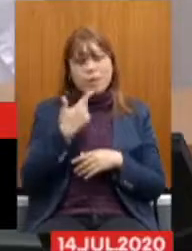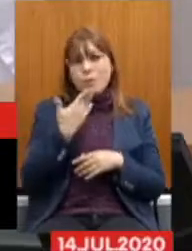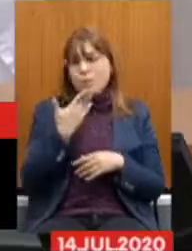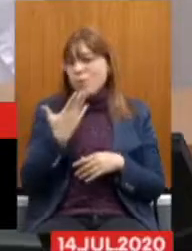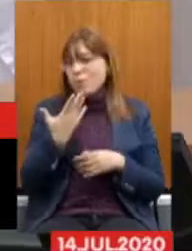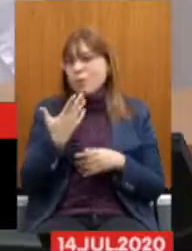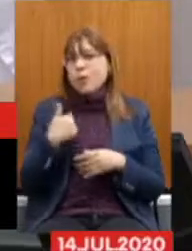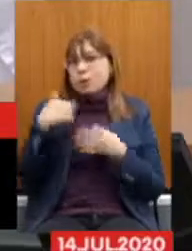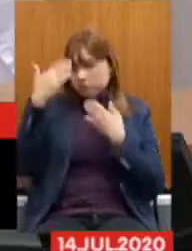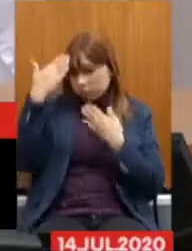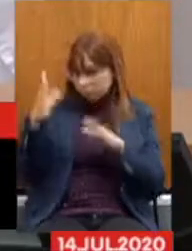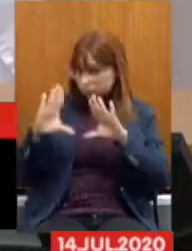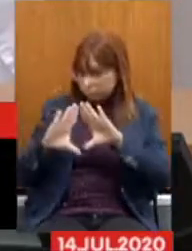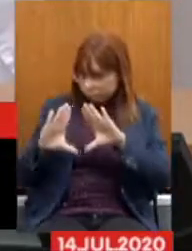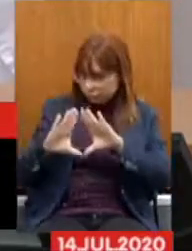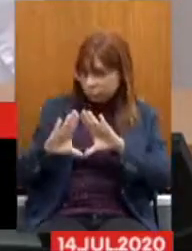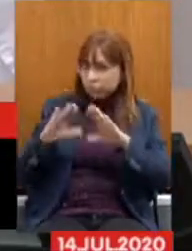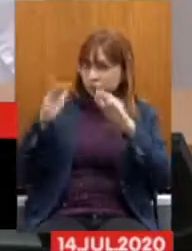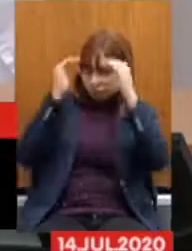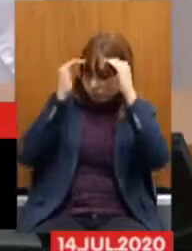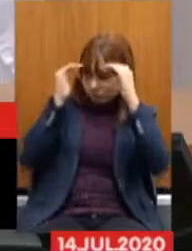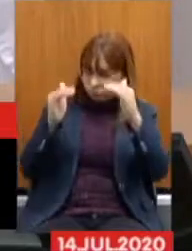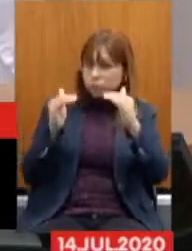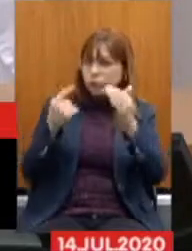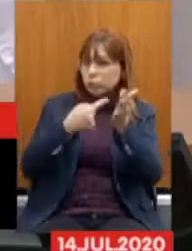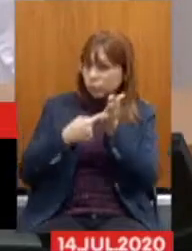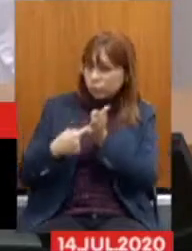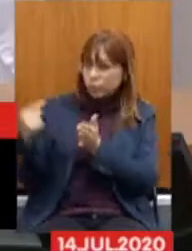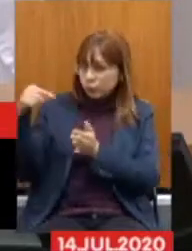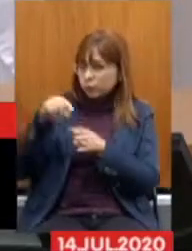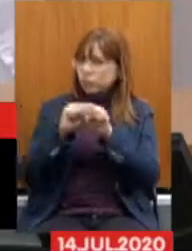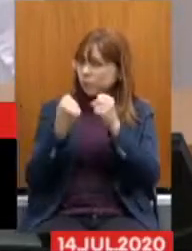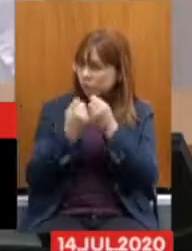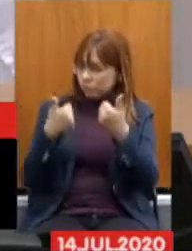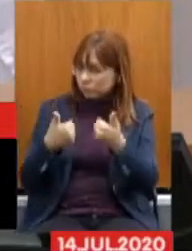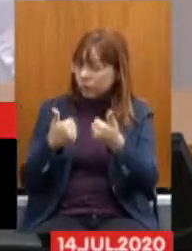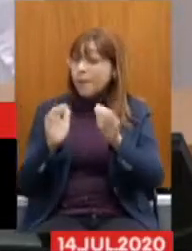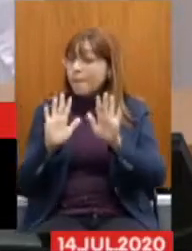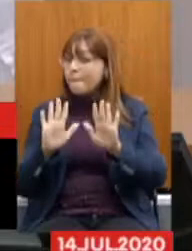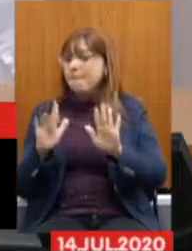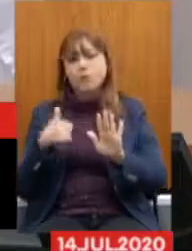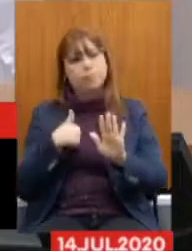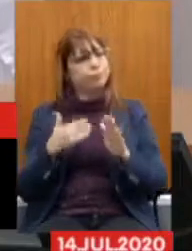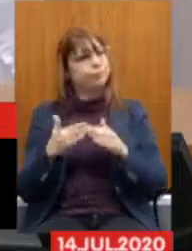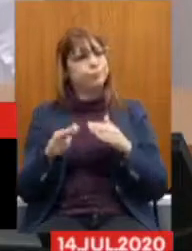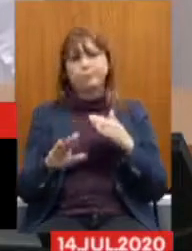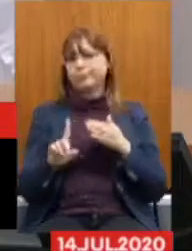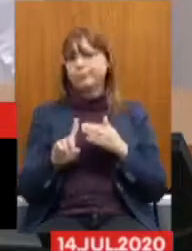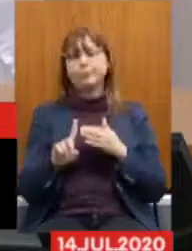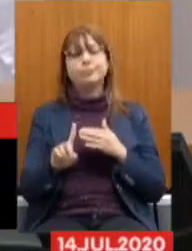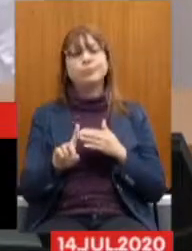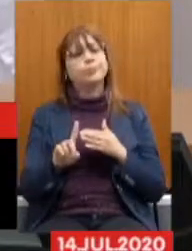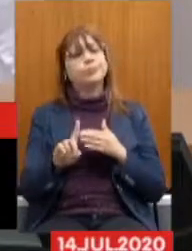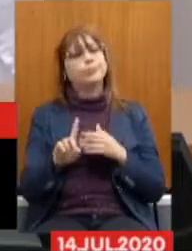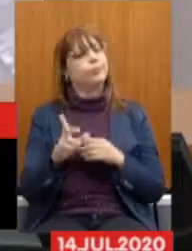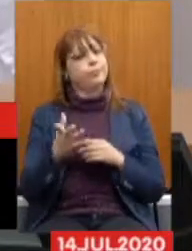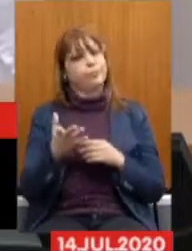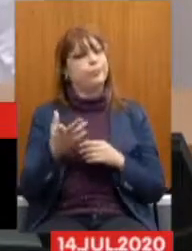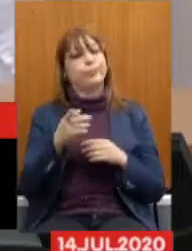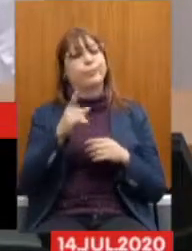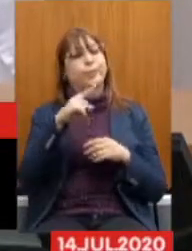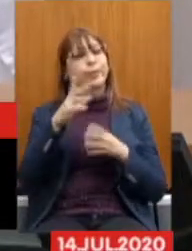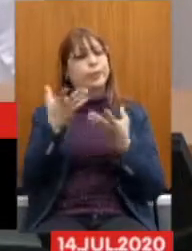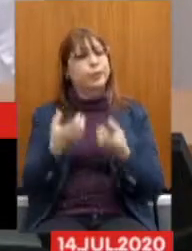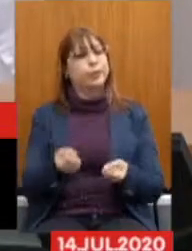Agradeço a casa Pelo respeito E o convite Para o seminário Mas não considero Que os servidores Foram ouvidos